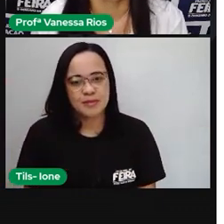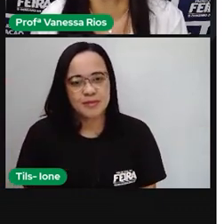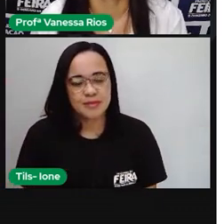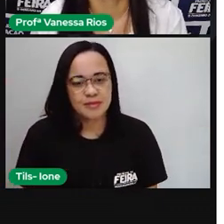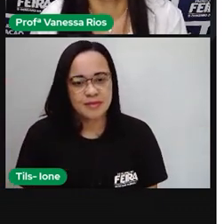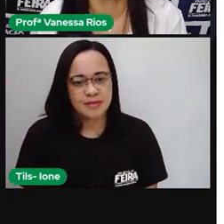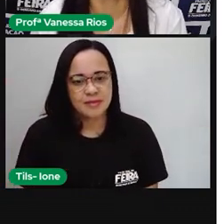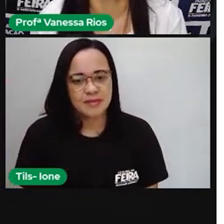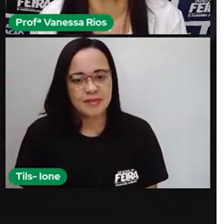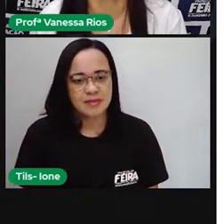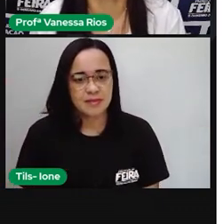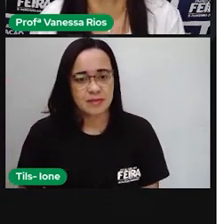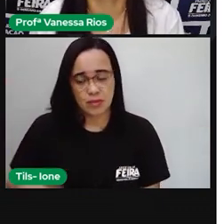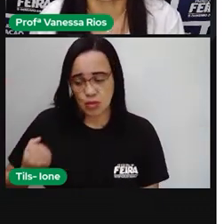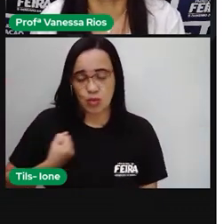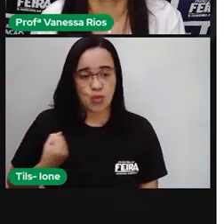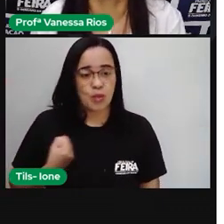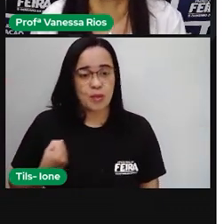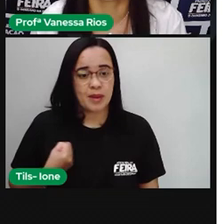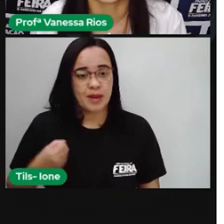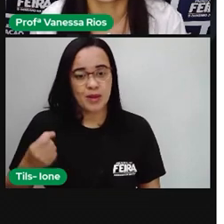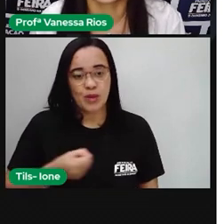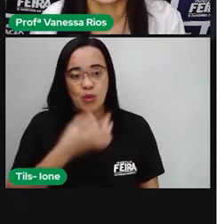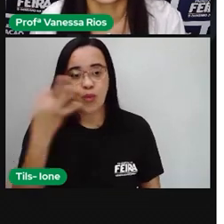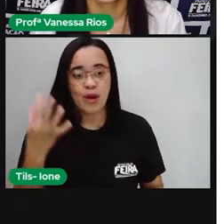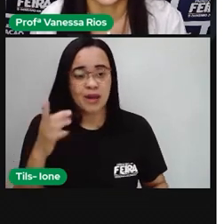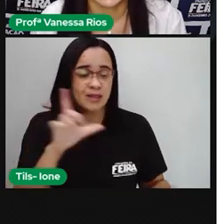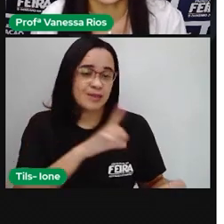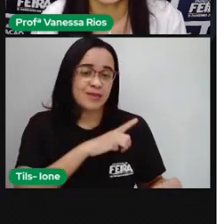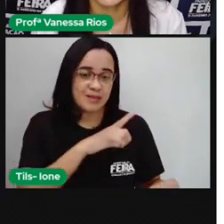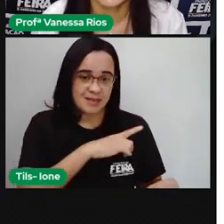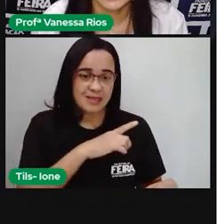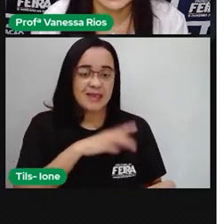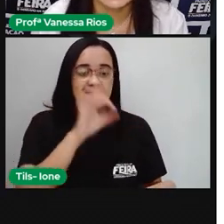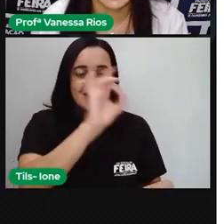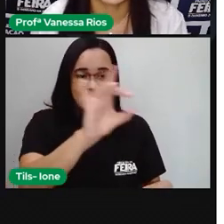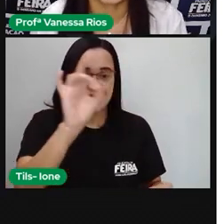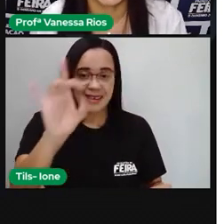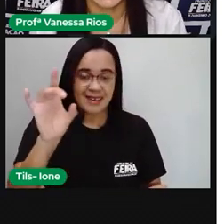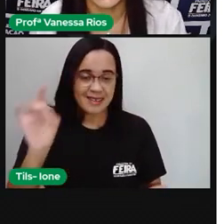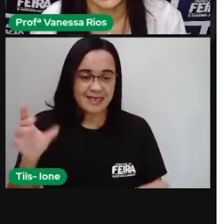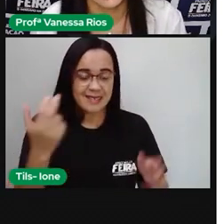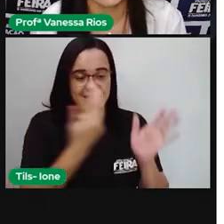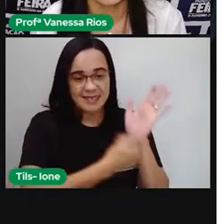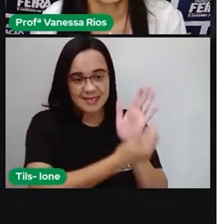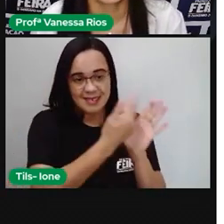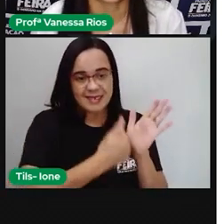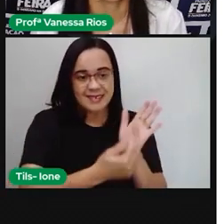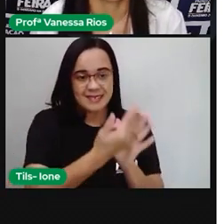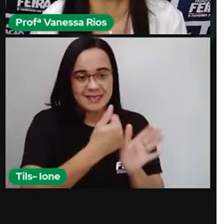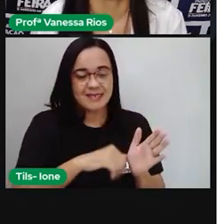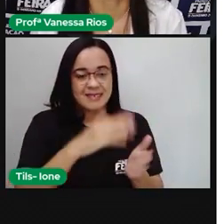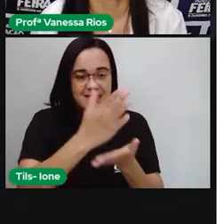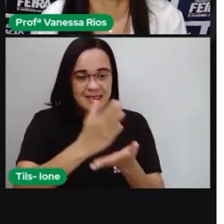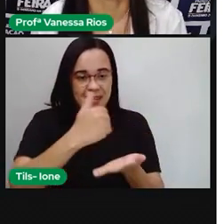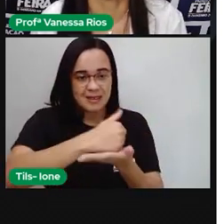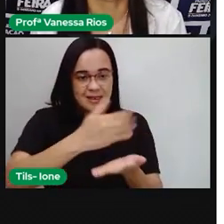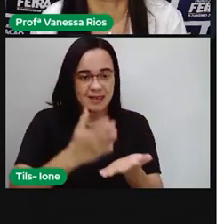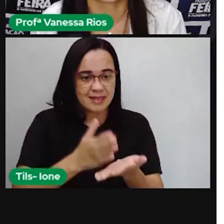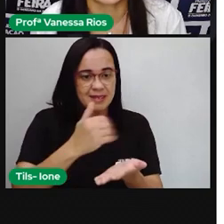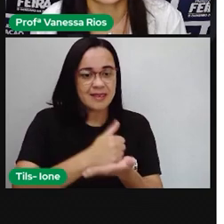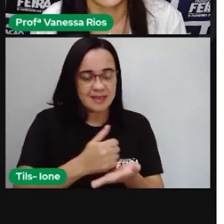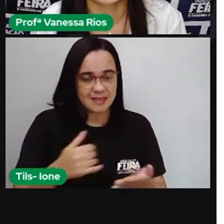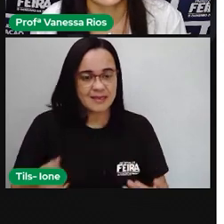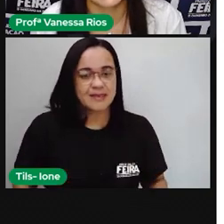colocou aí os números só para a gente contar em quantos eixos cada figura aí, cada imagem, né? Foi dividido. Então, nós